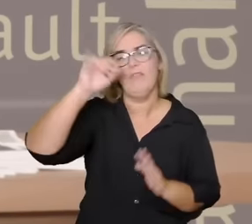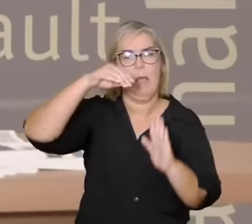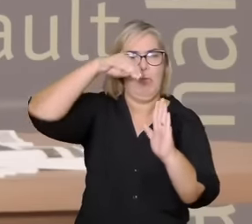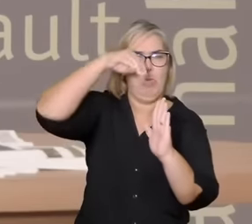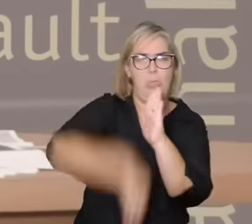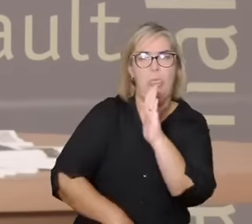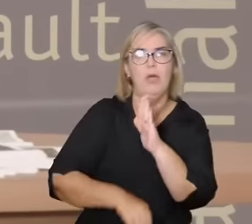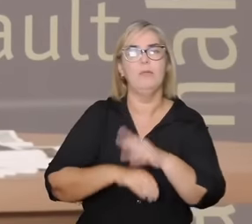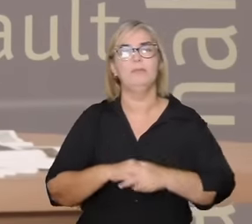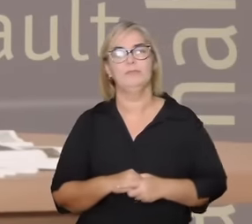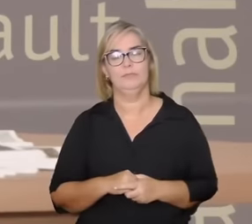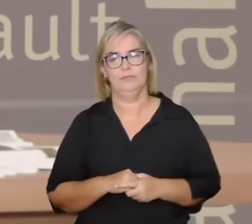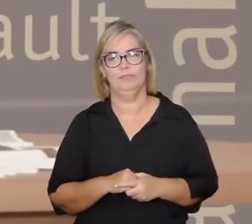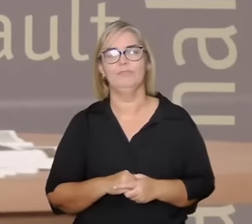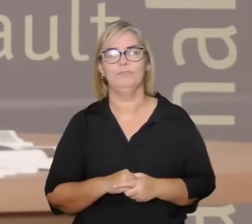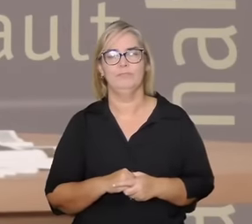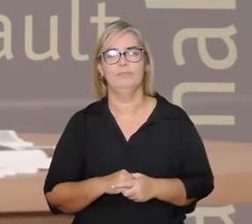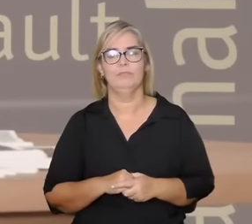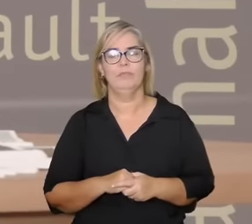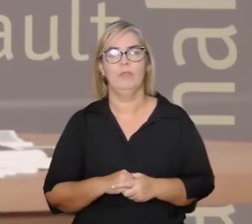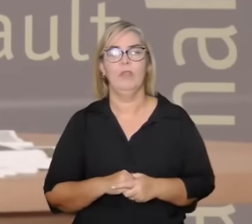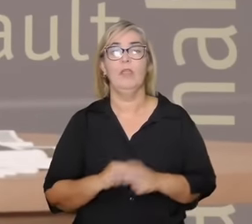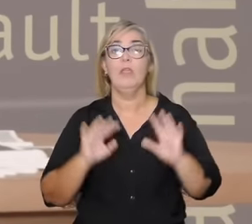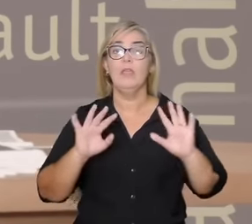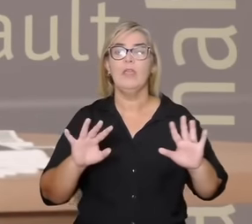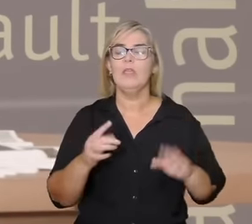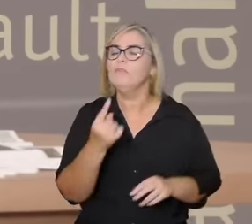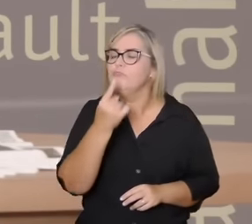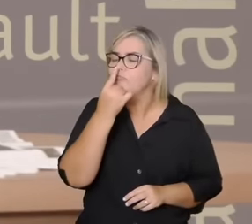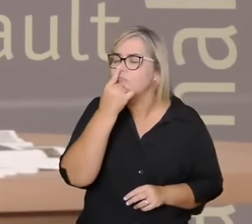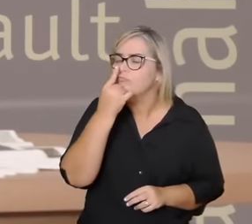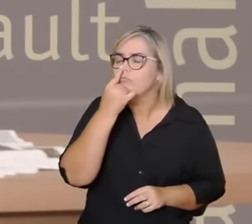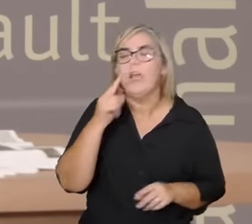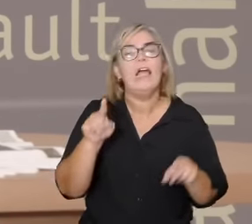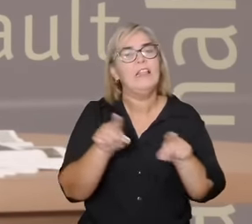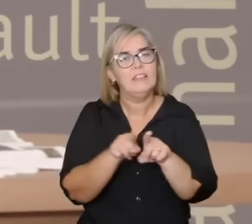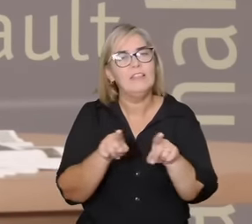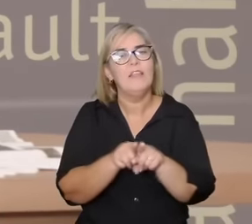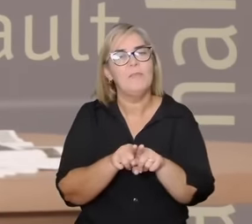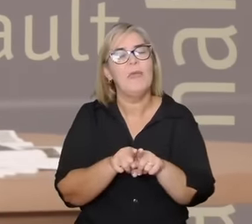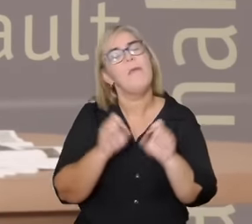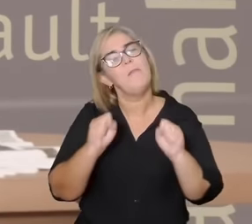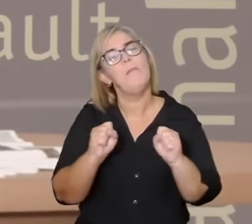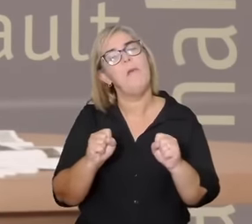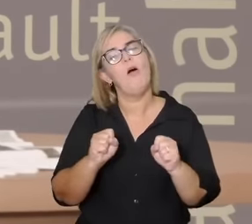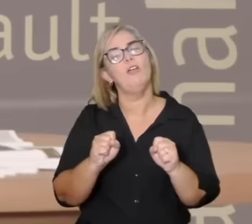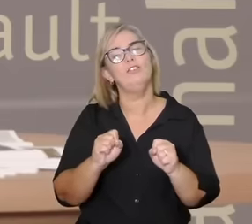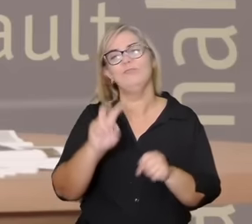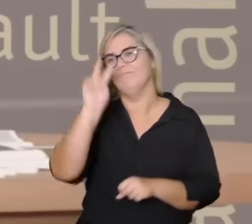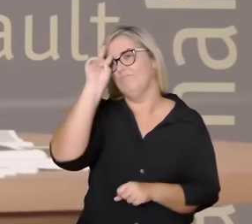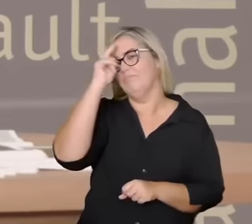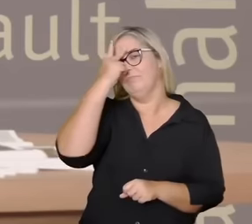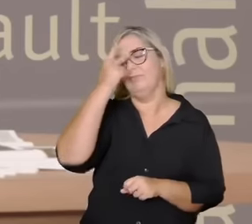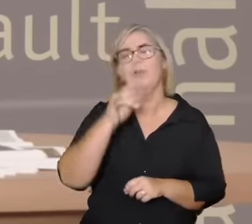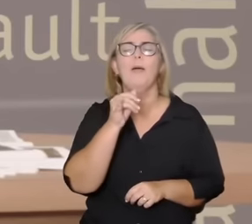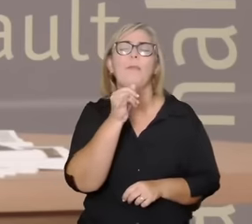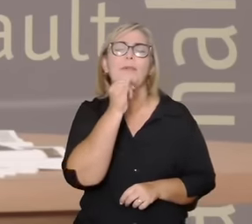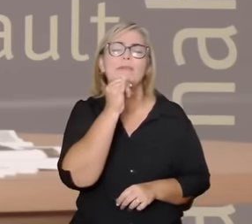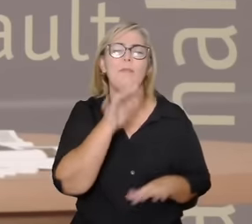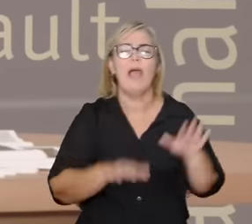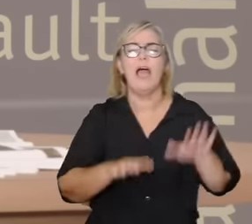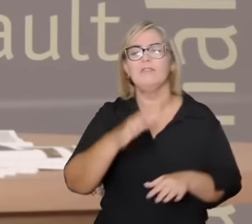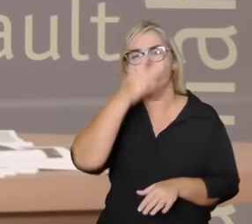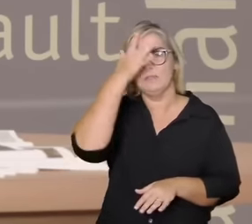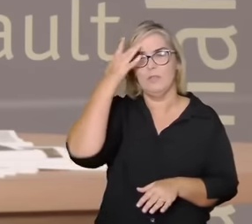afetivos que nós habitamos fazem a diferença por exemplo muitas vezes uma pessoa pode ir para um ambiente um local se sente